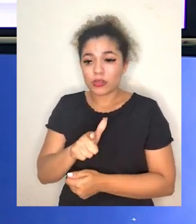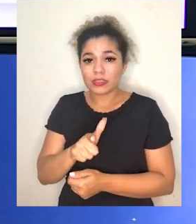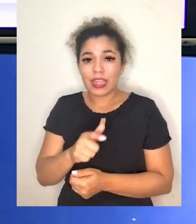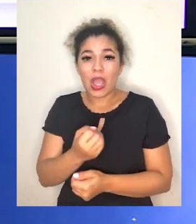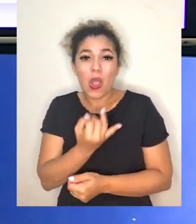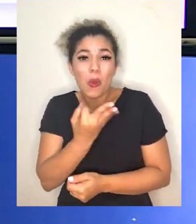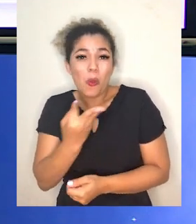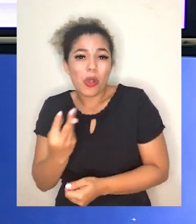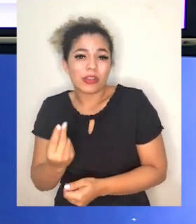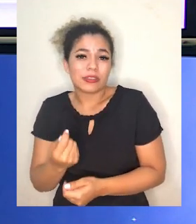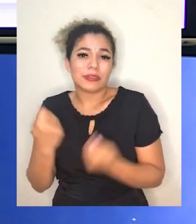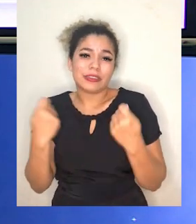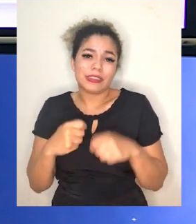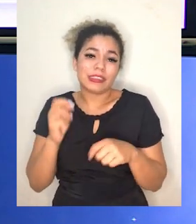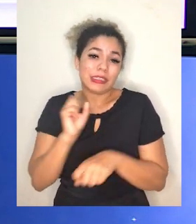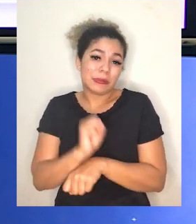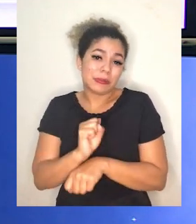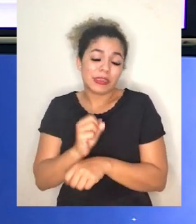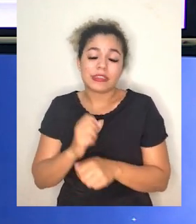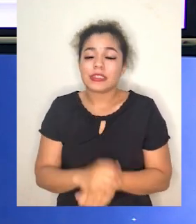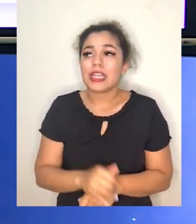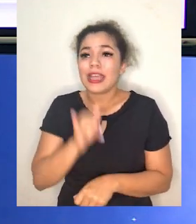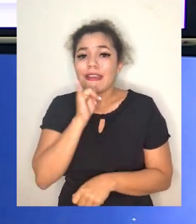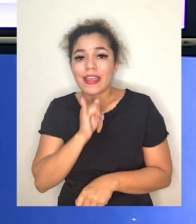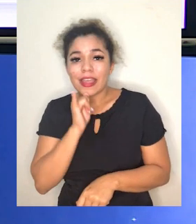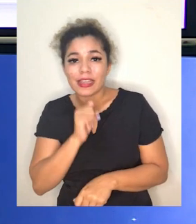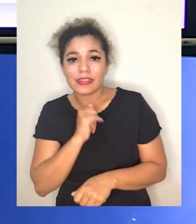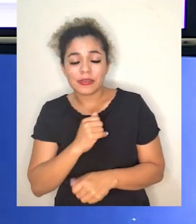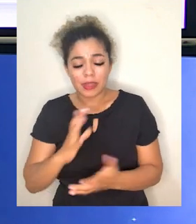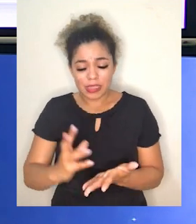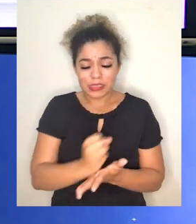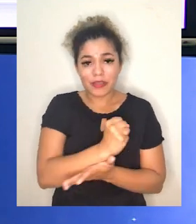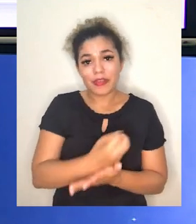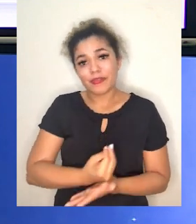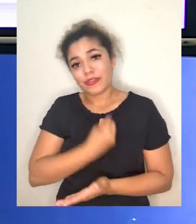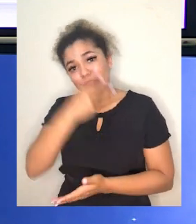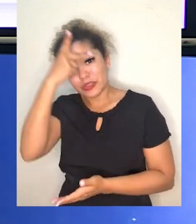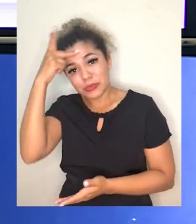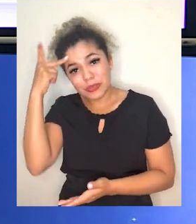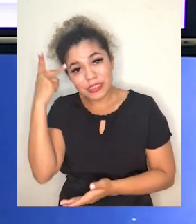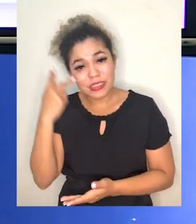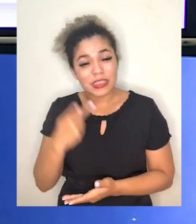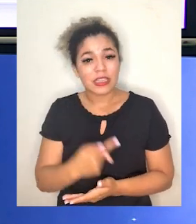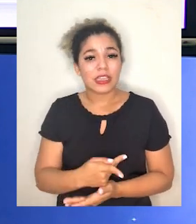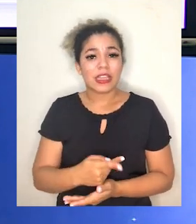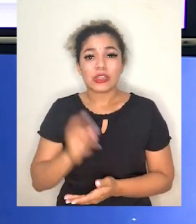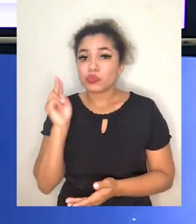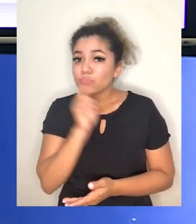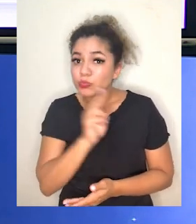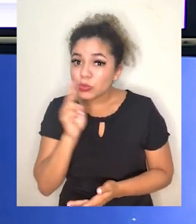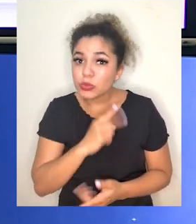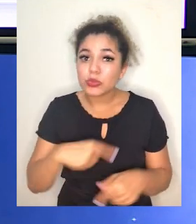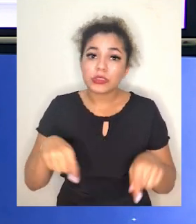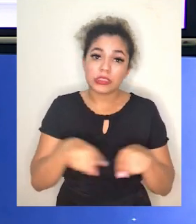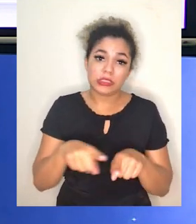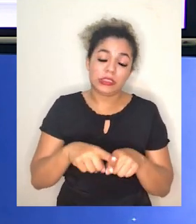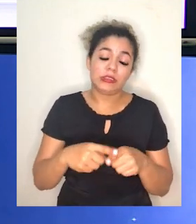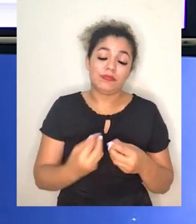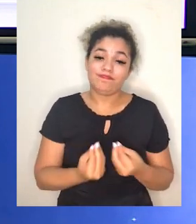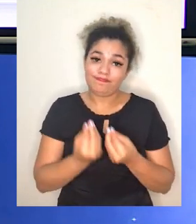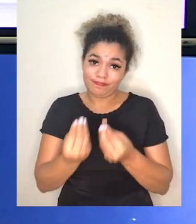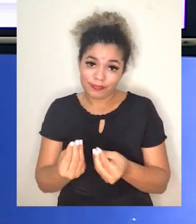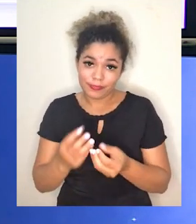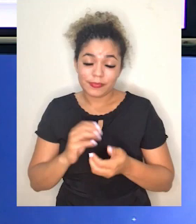esperado. São procedimentos relacionados para salvar a vida de pessoas em situações emergenciais e transitórias.